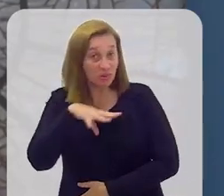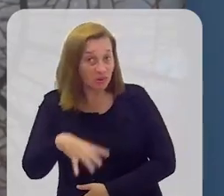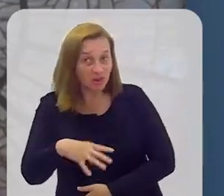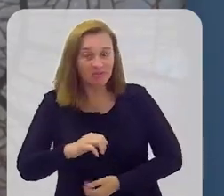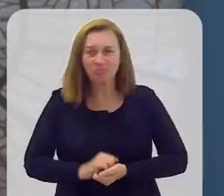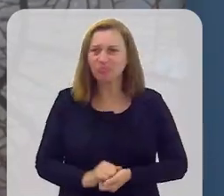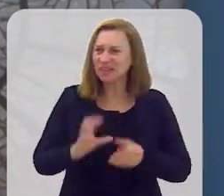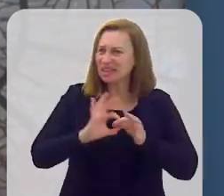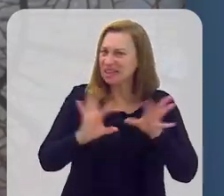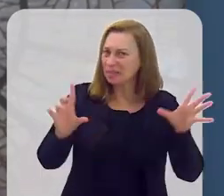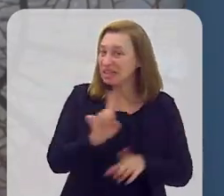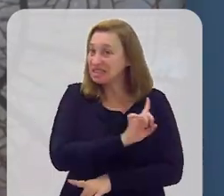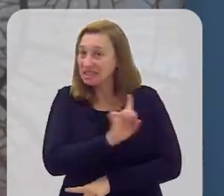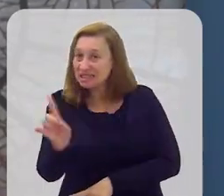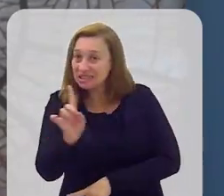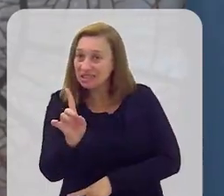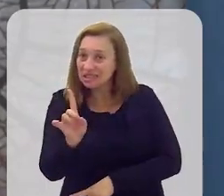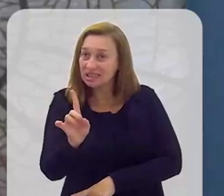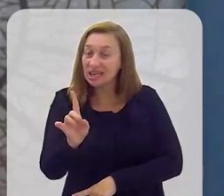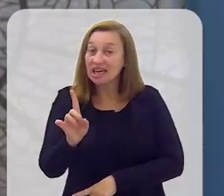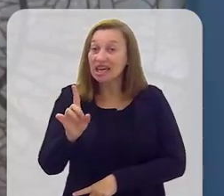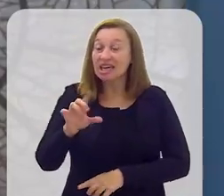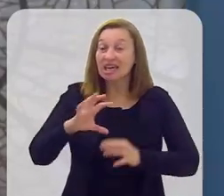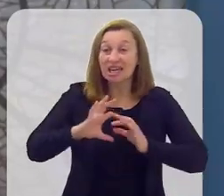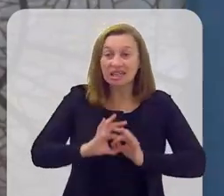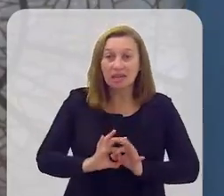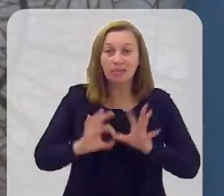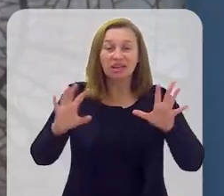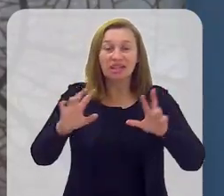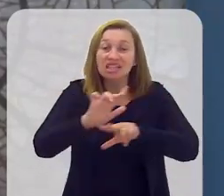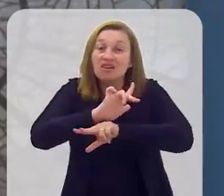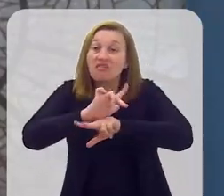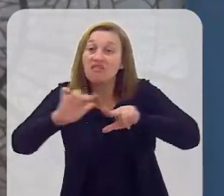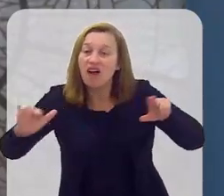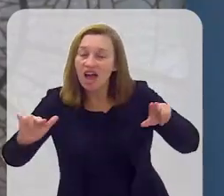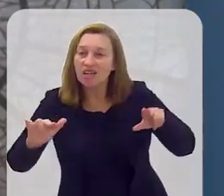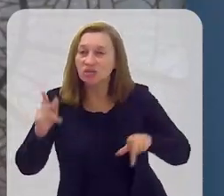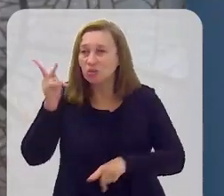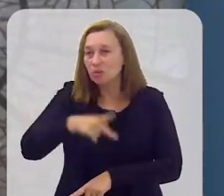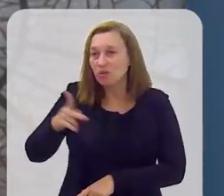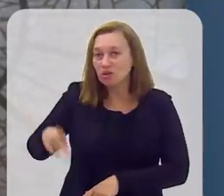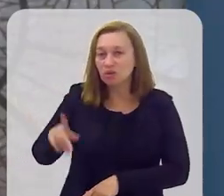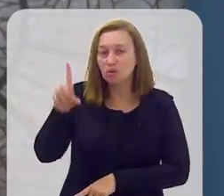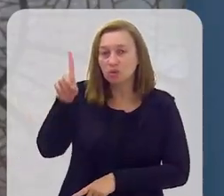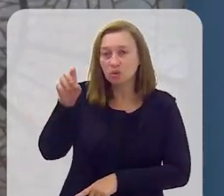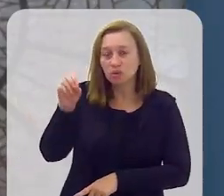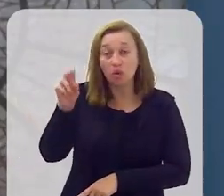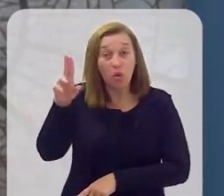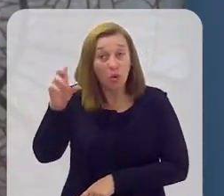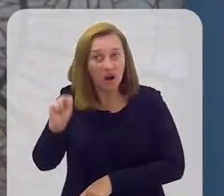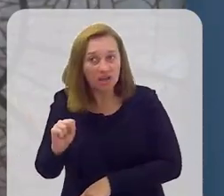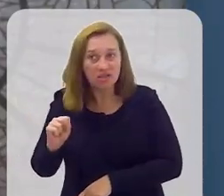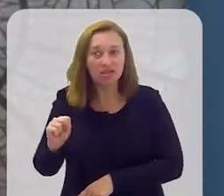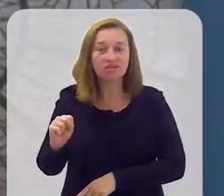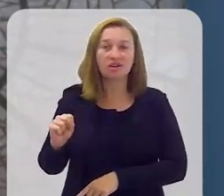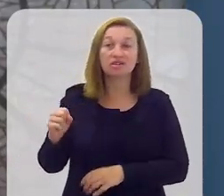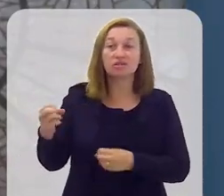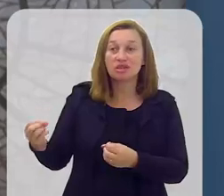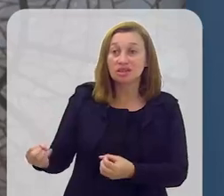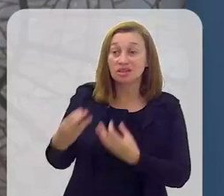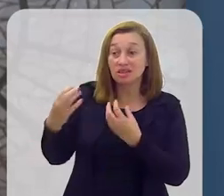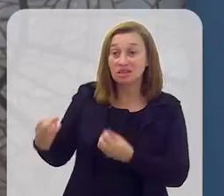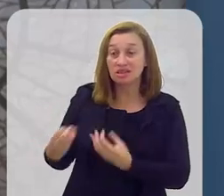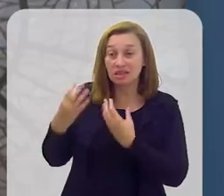Aliás, independência não, independências, no plural. O professor Douglas Libório vai nos trazer